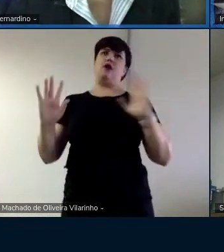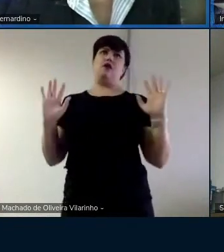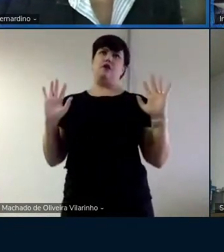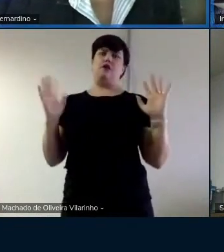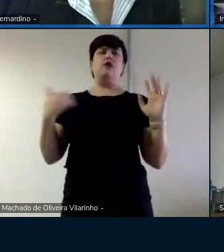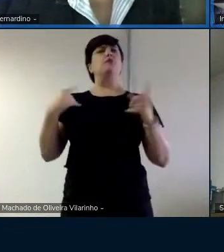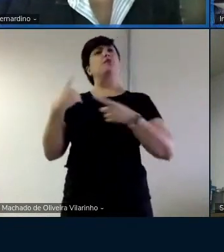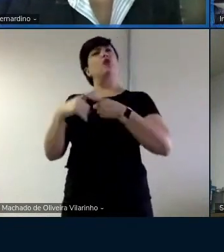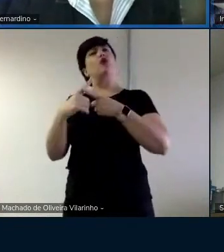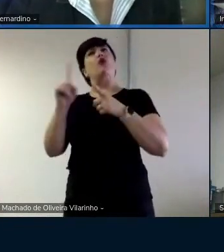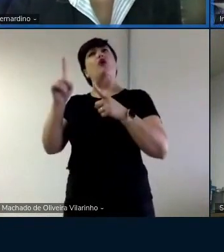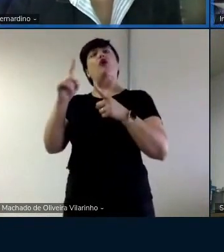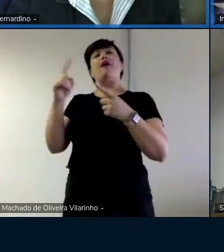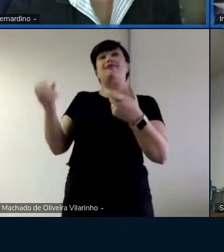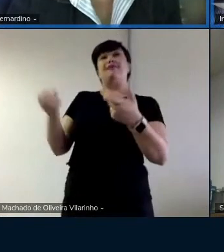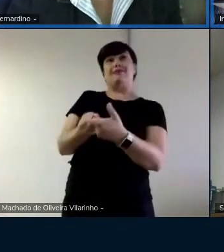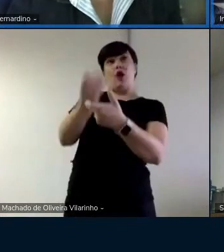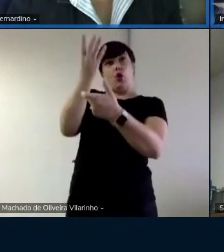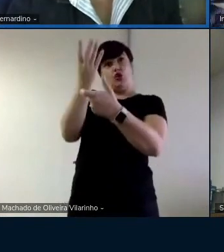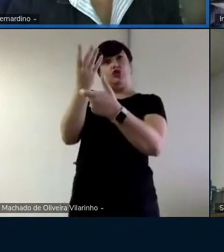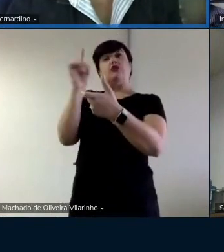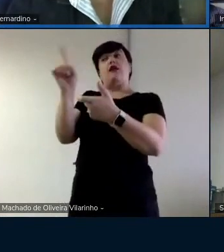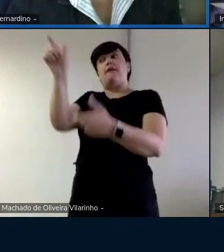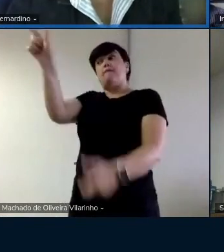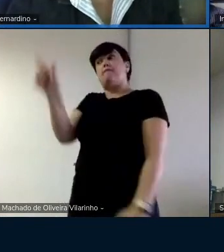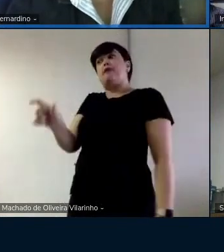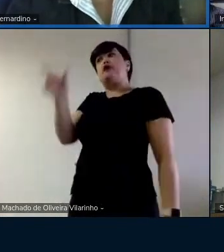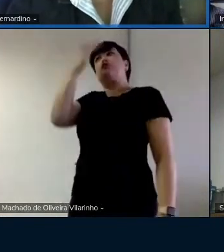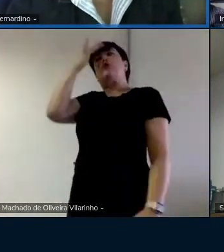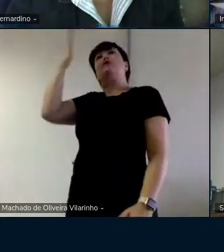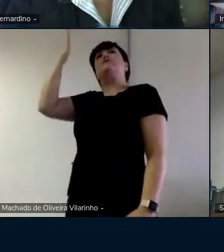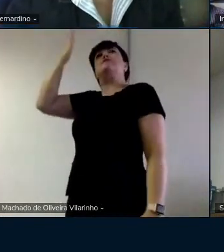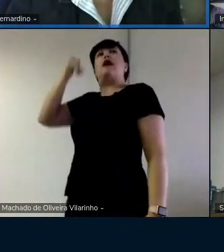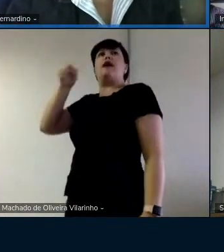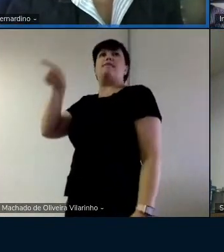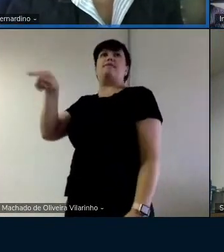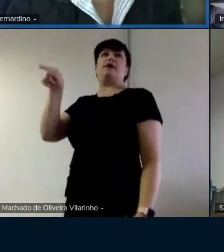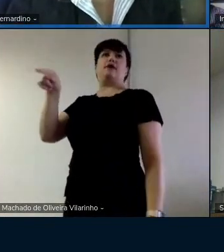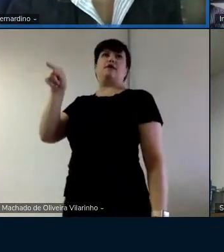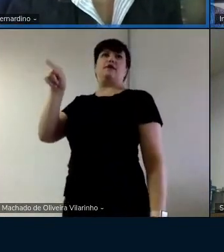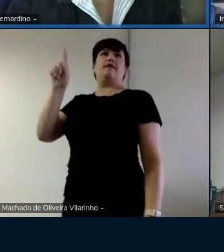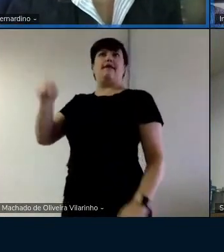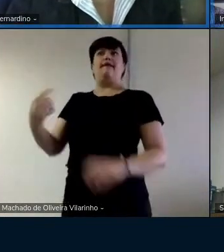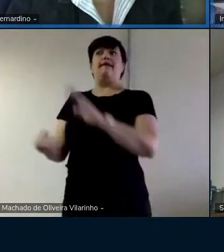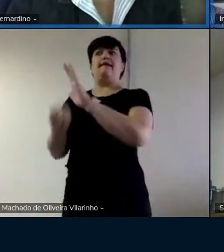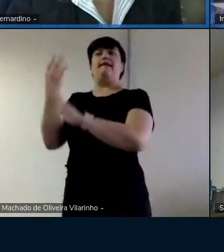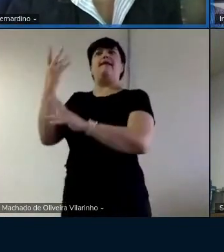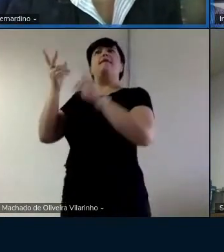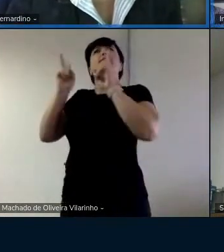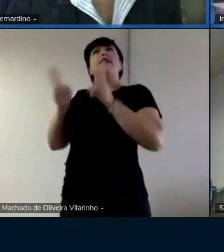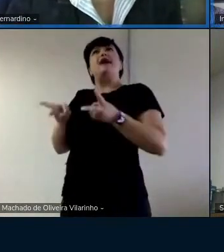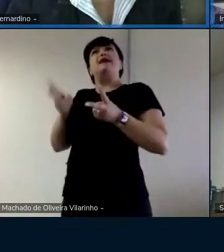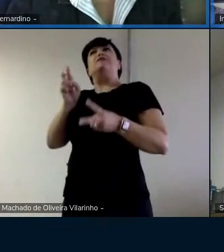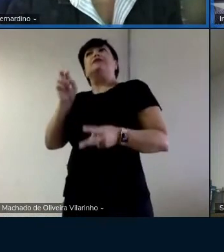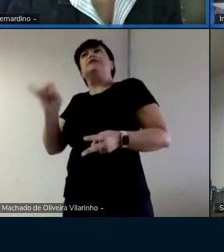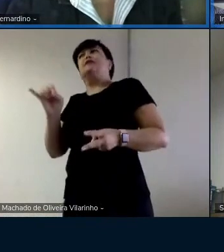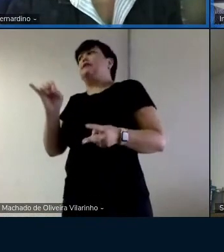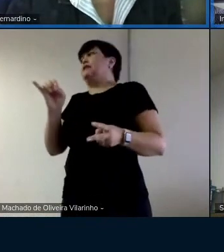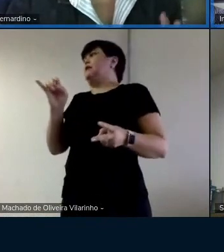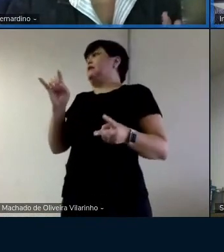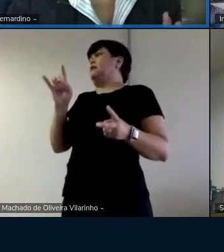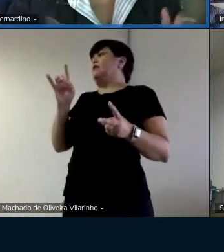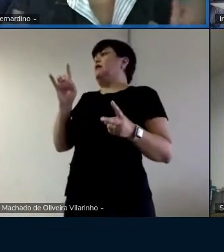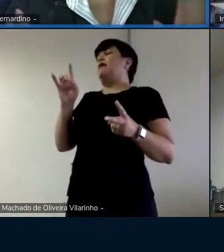Porque quando é um neologismo, o falante tem noção, ainda que não seja